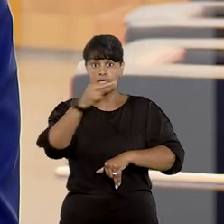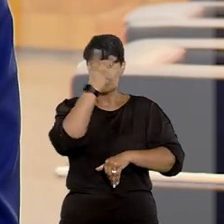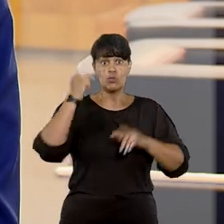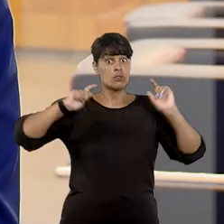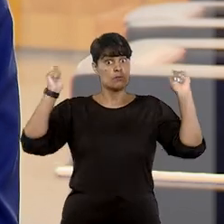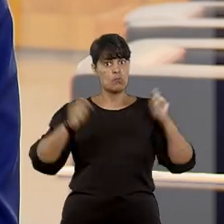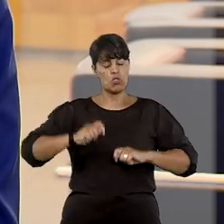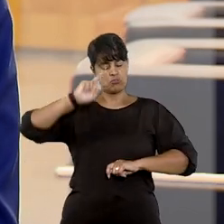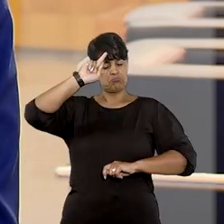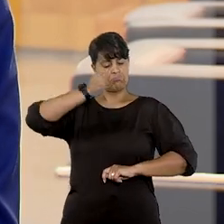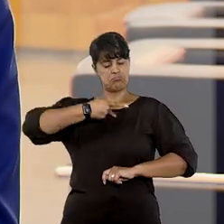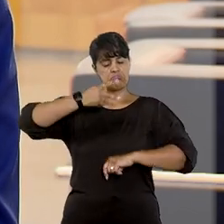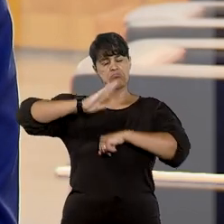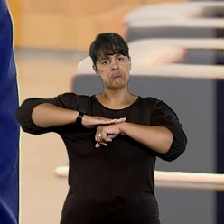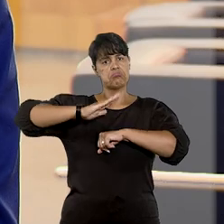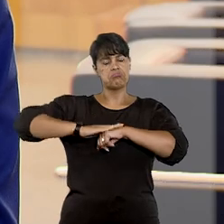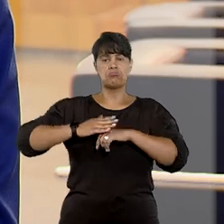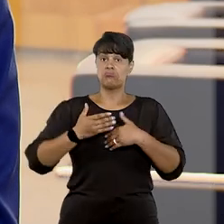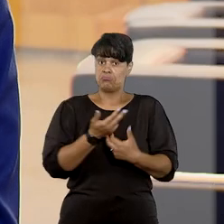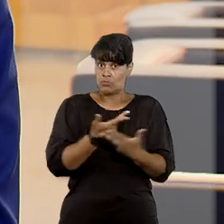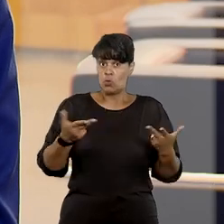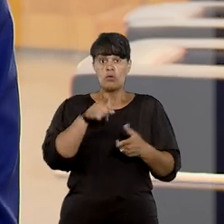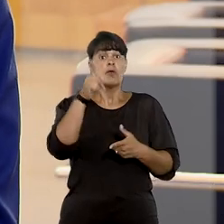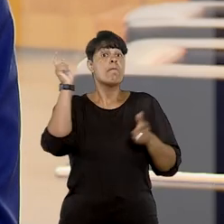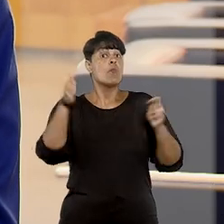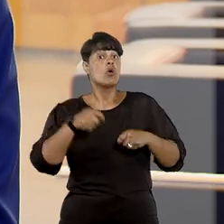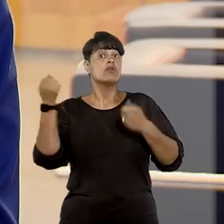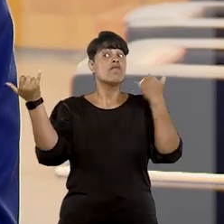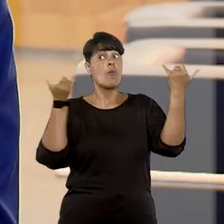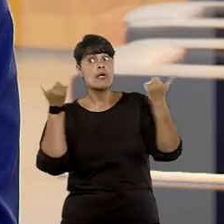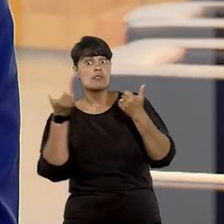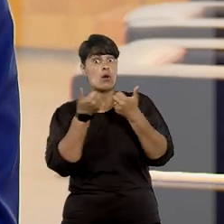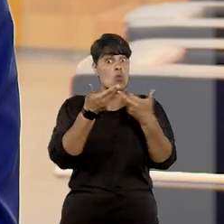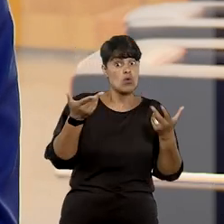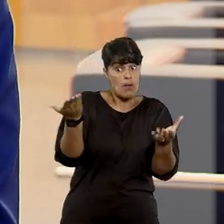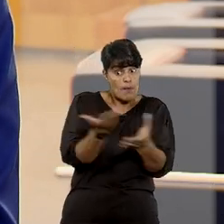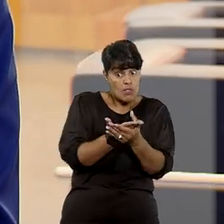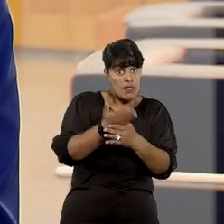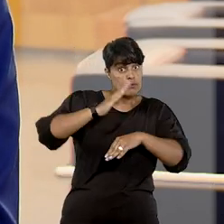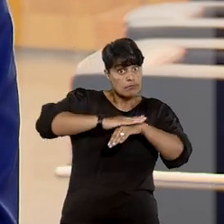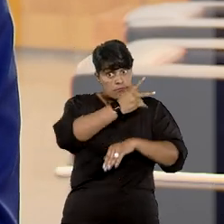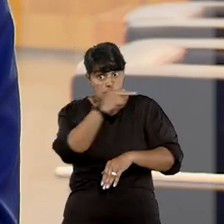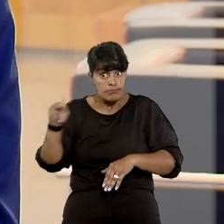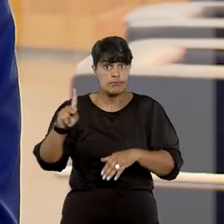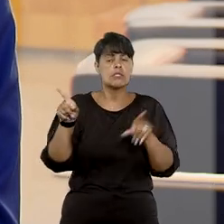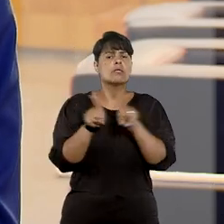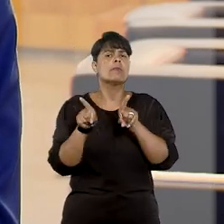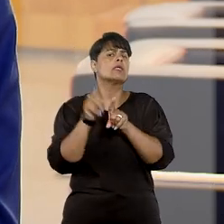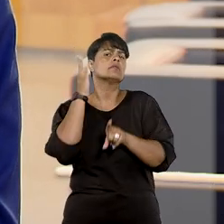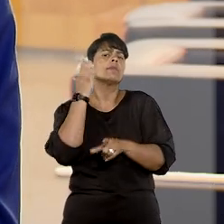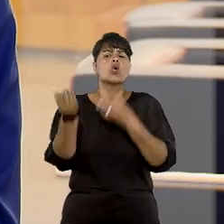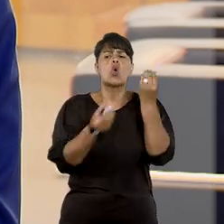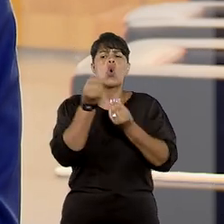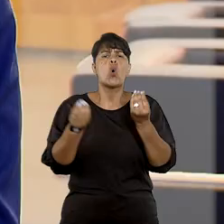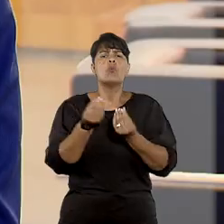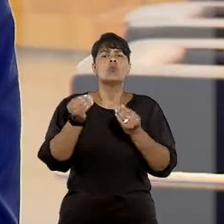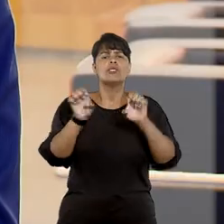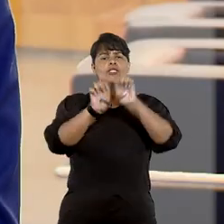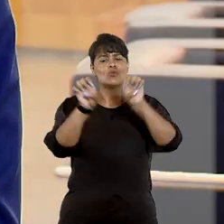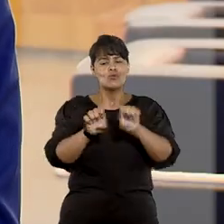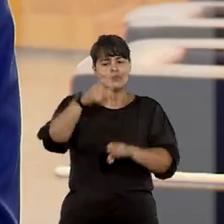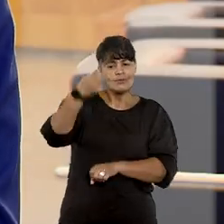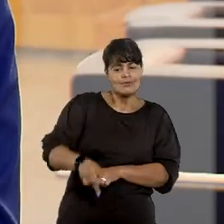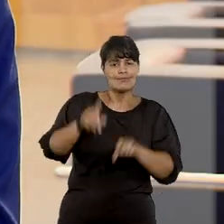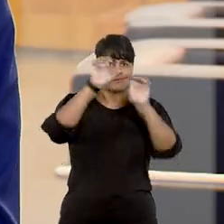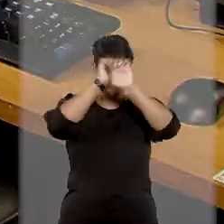que elas possam dispor das informações referentes ao seu processo, a própria estrutura e funcionamento do tribunal, sem